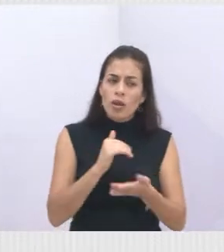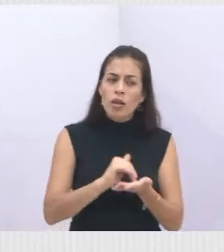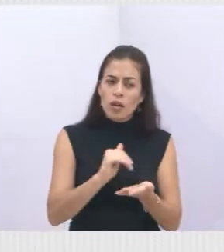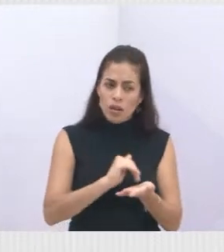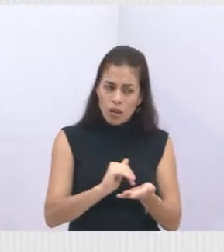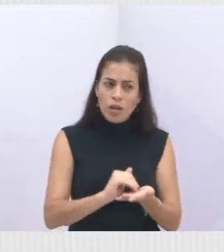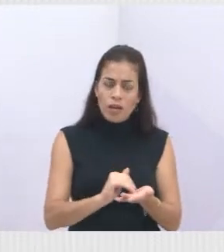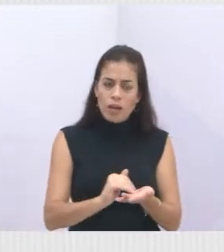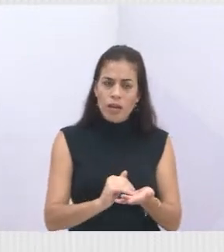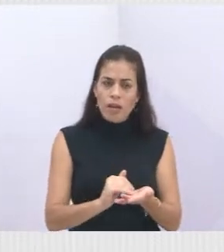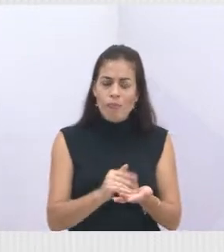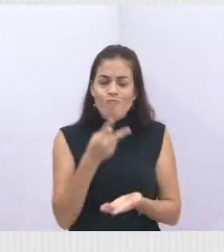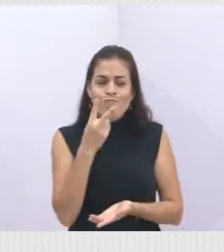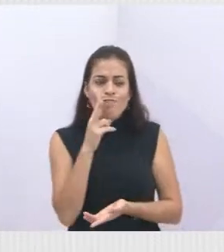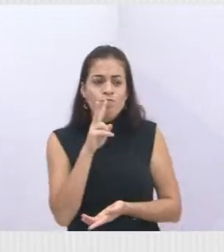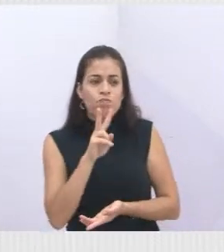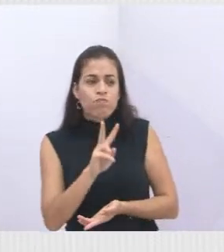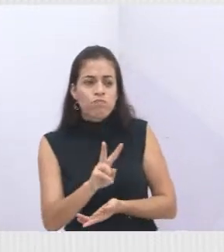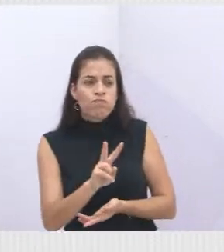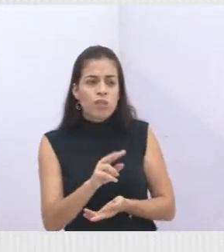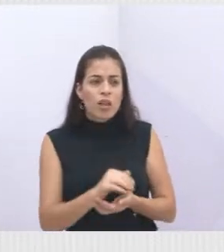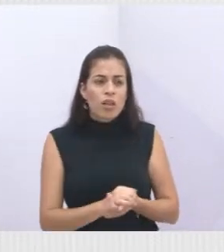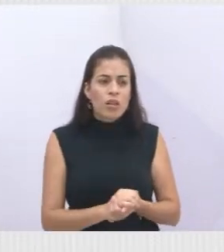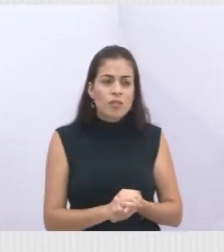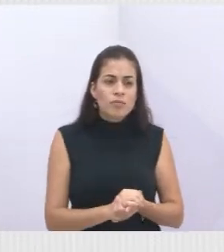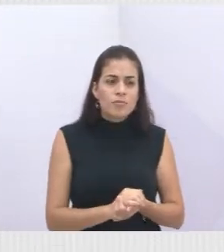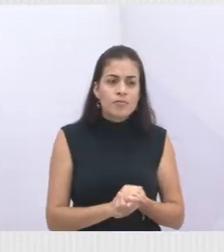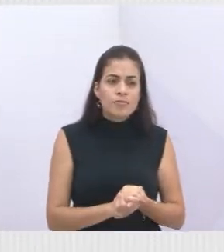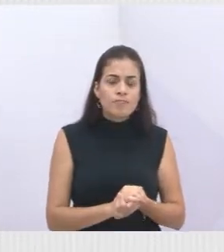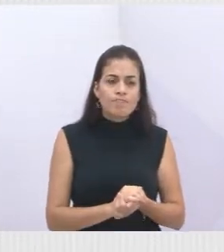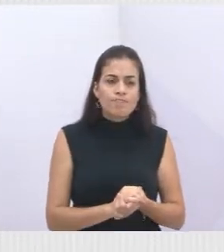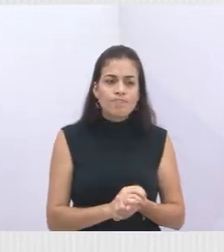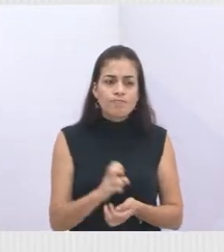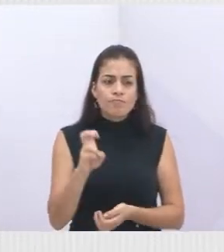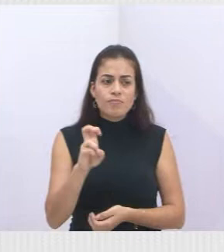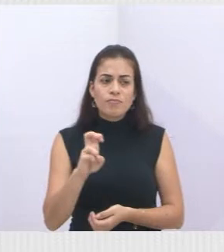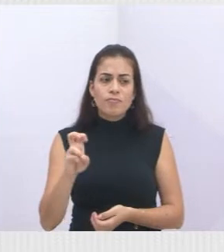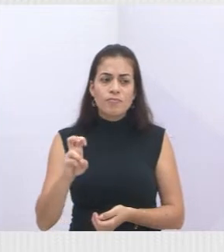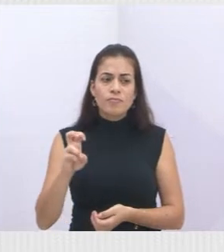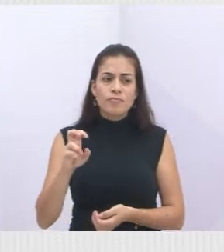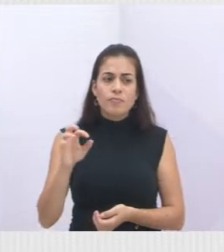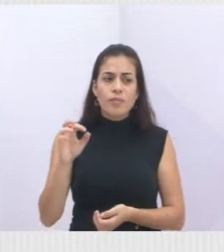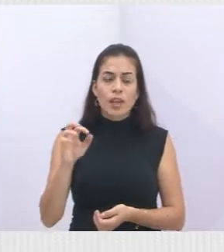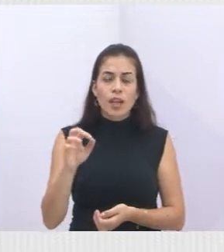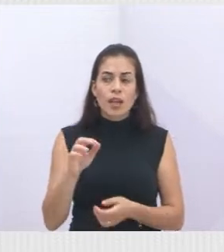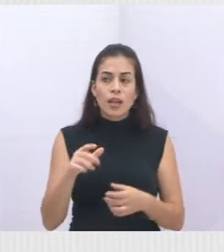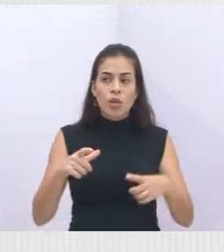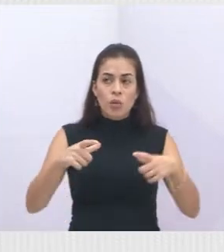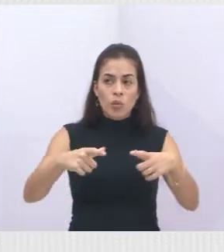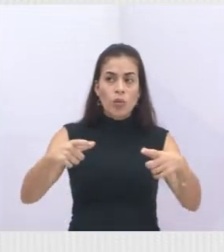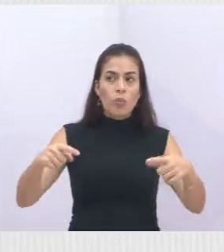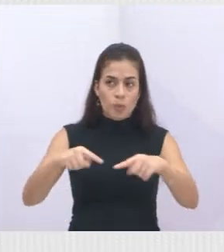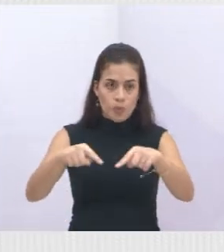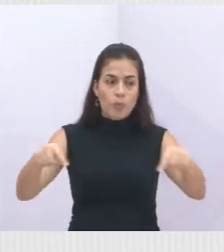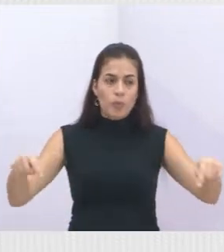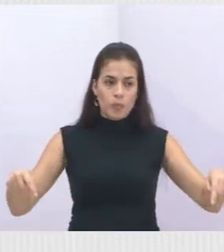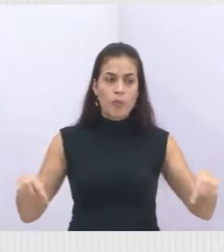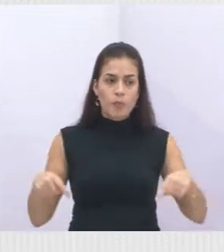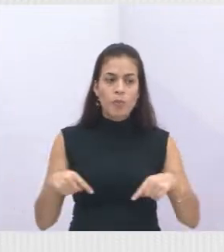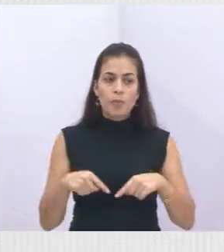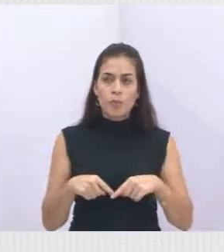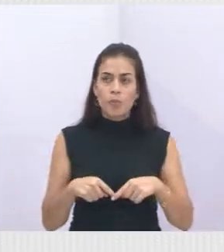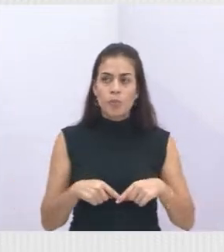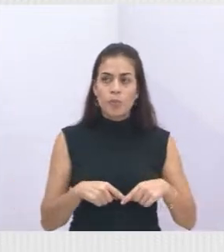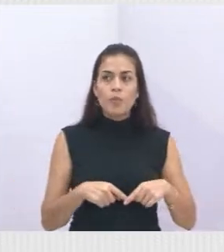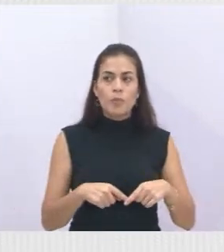ambiental de aproximadamente 55 hectares, isso são 55